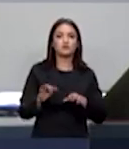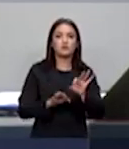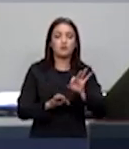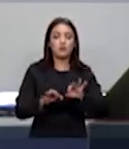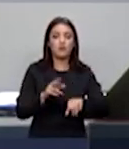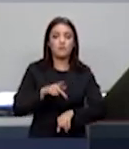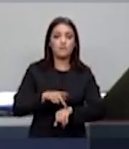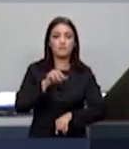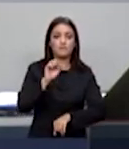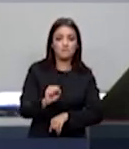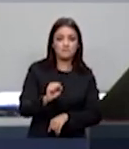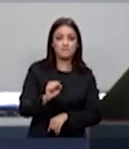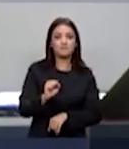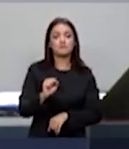em educação especial da Universidade Federal de São Carlos de pós